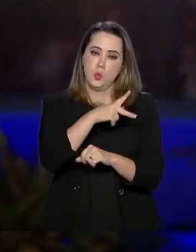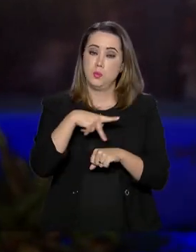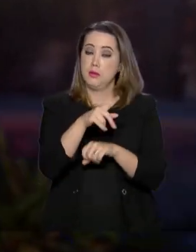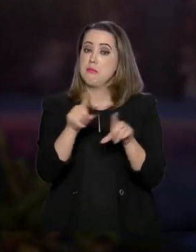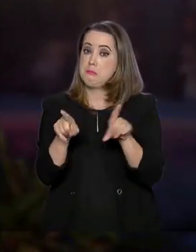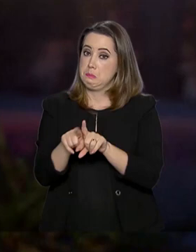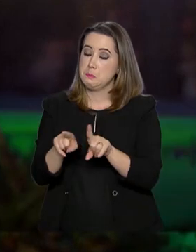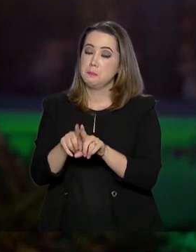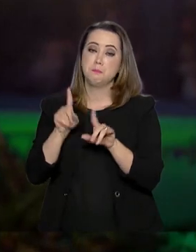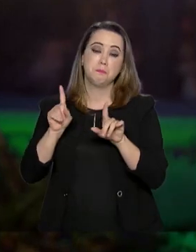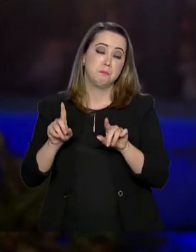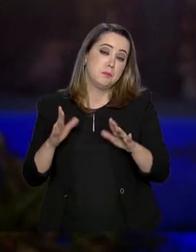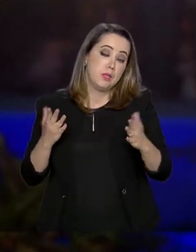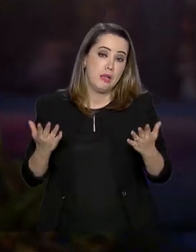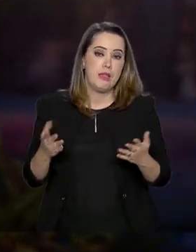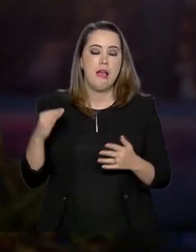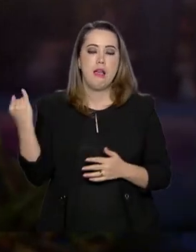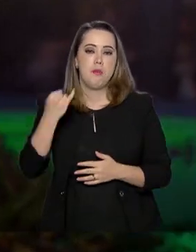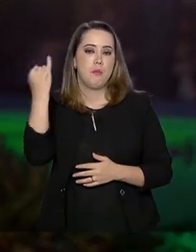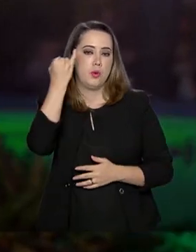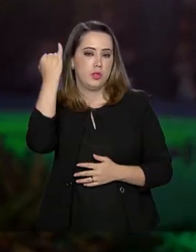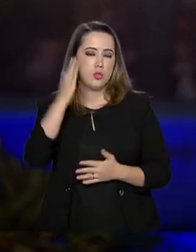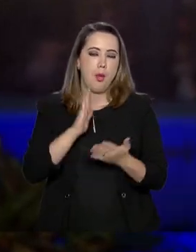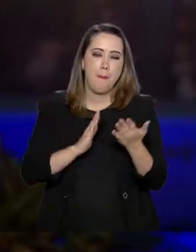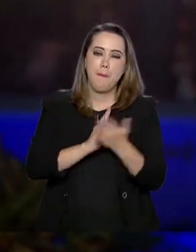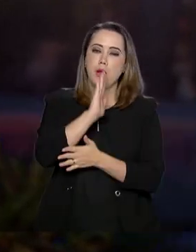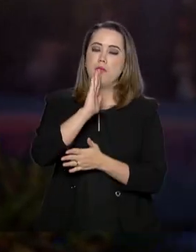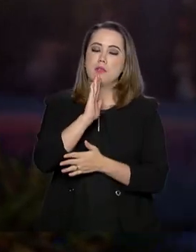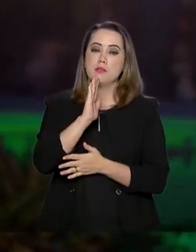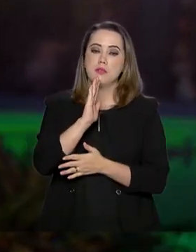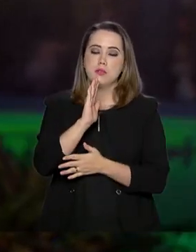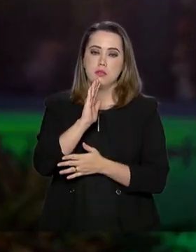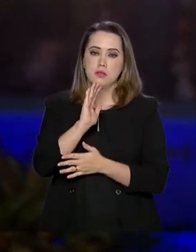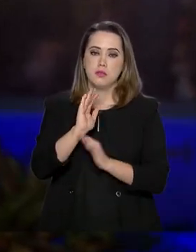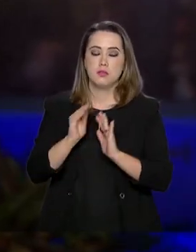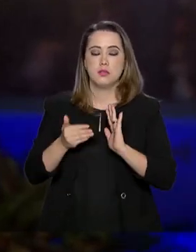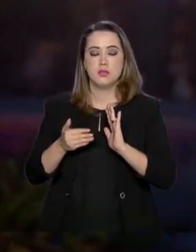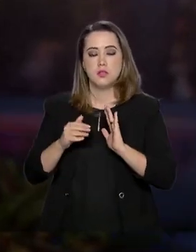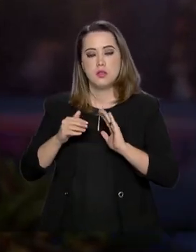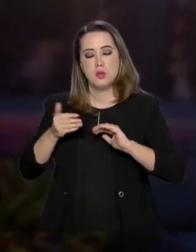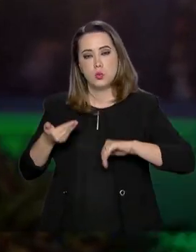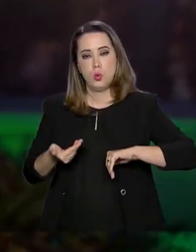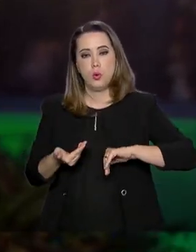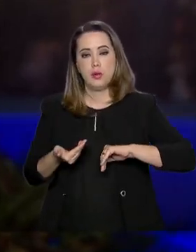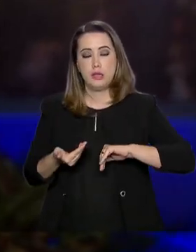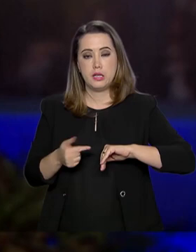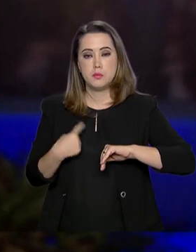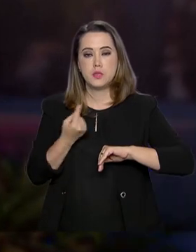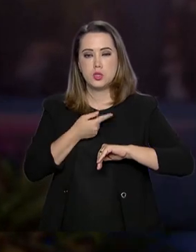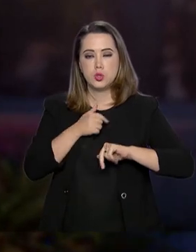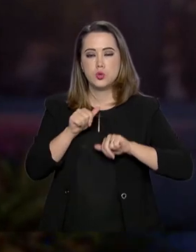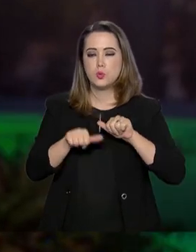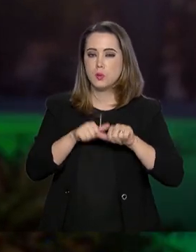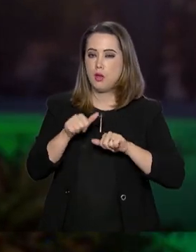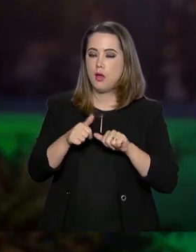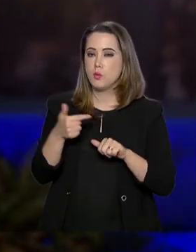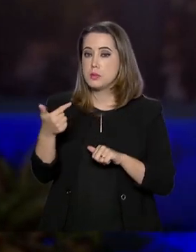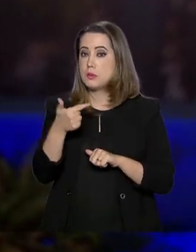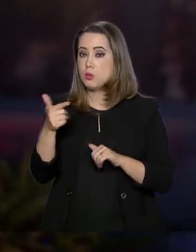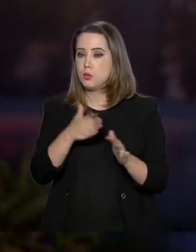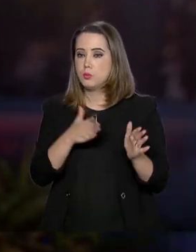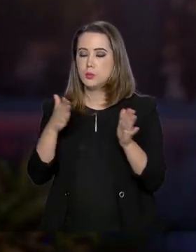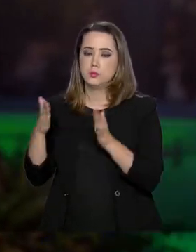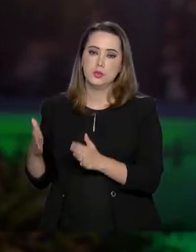E é importante que esse acordo seja aprovado no Congresso para nós passarmos para a segunda fase do